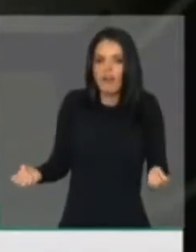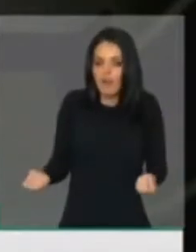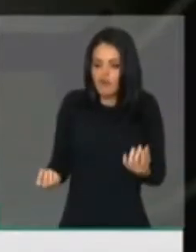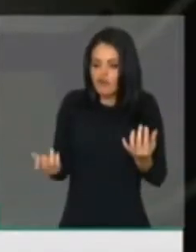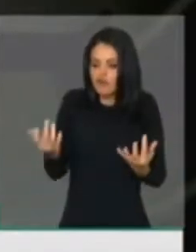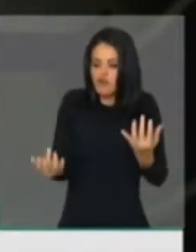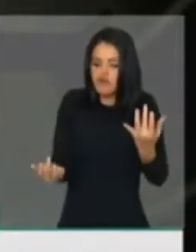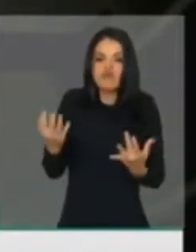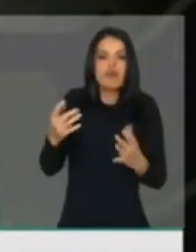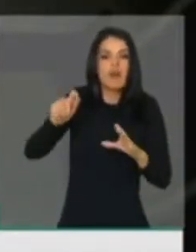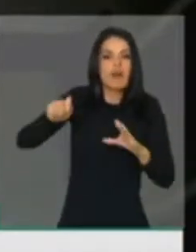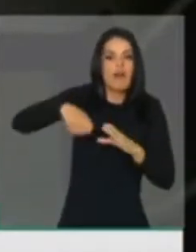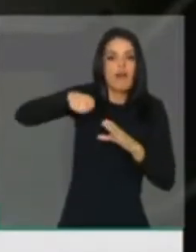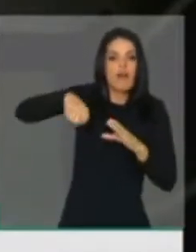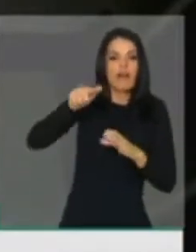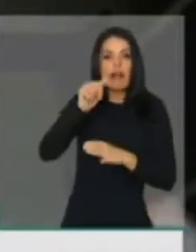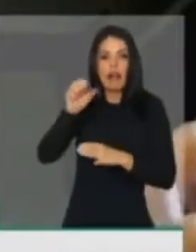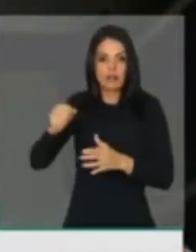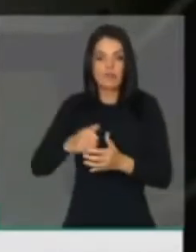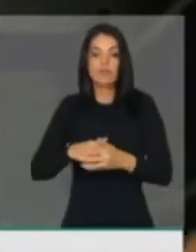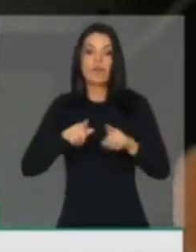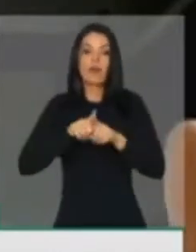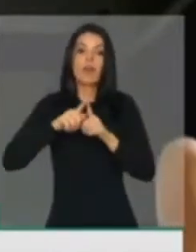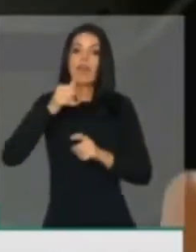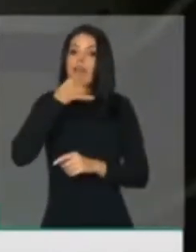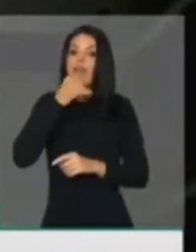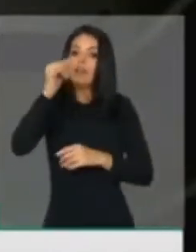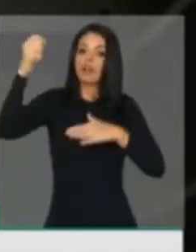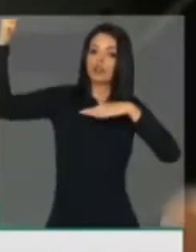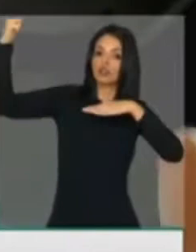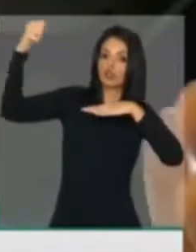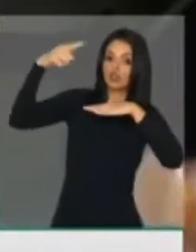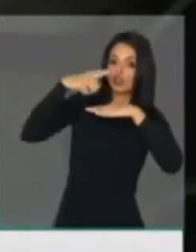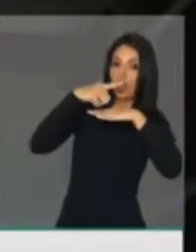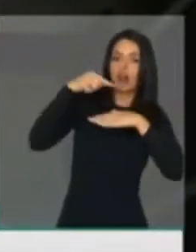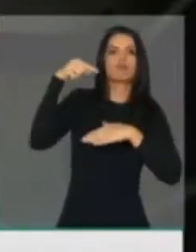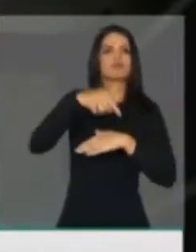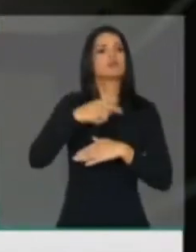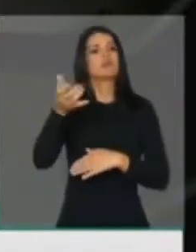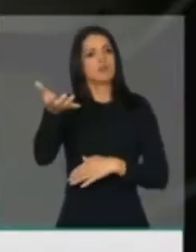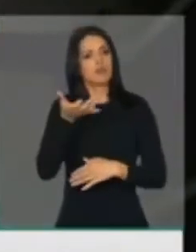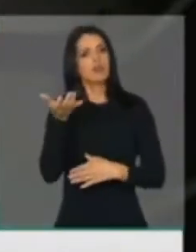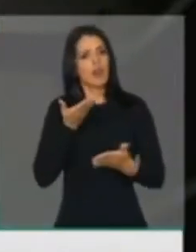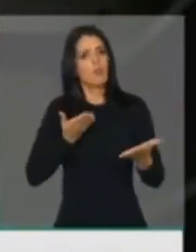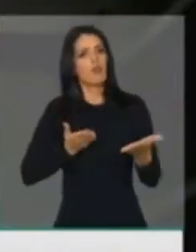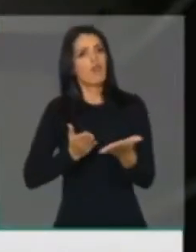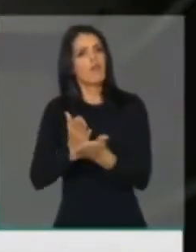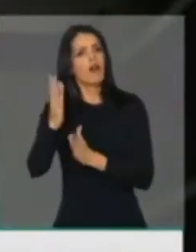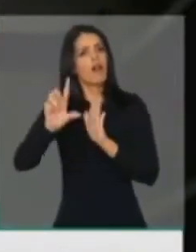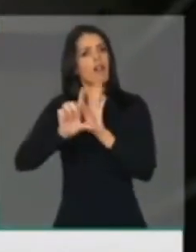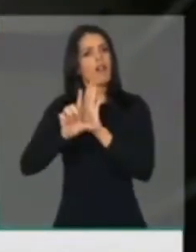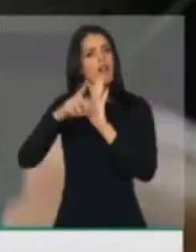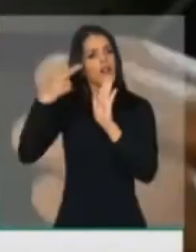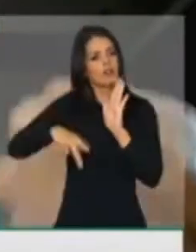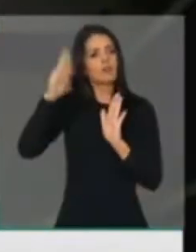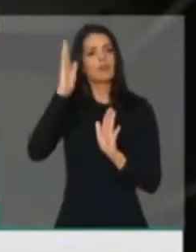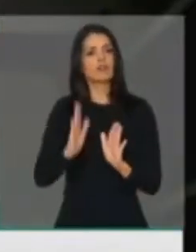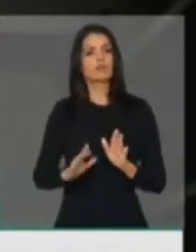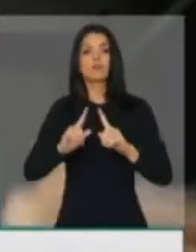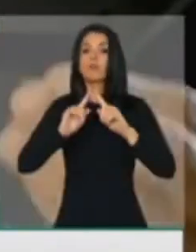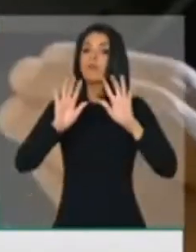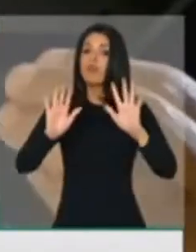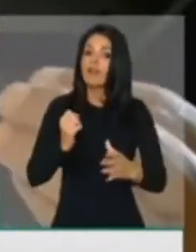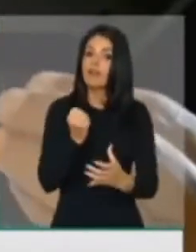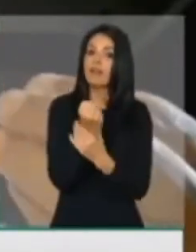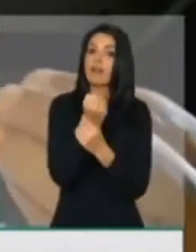Por exemplo, a questão da energia solar. Nós queremos regulamentar a energia solar em nosso país, mas